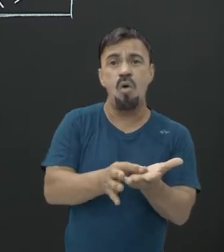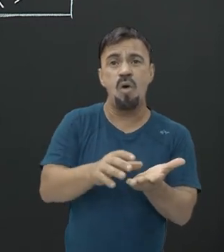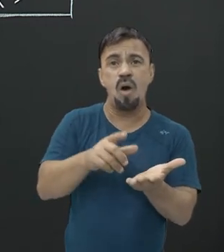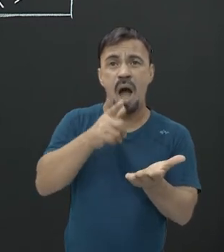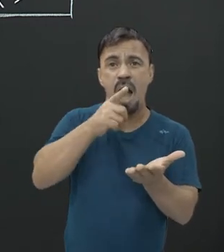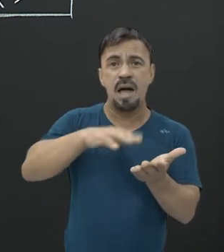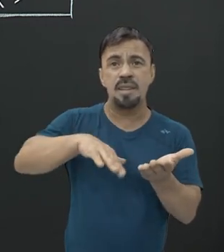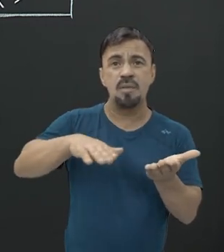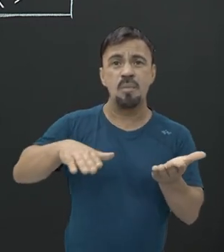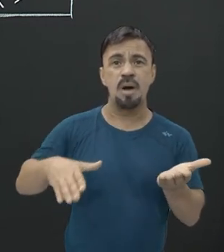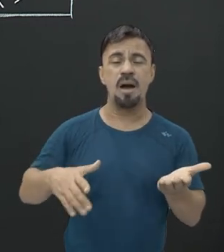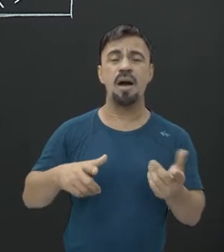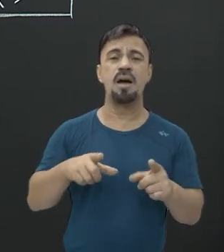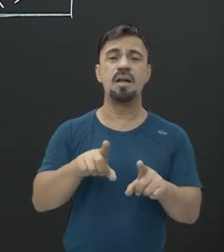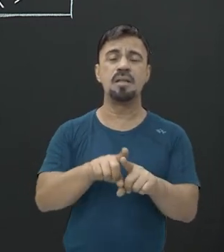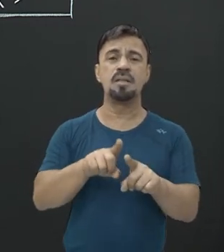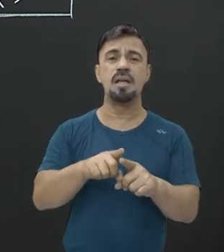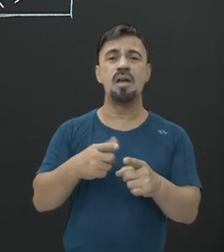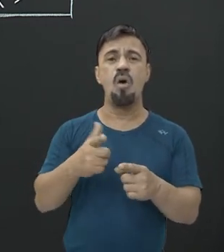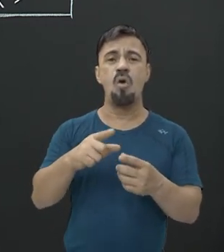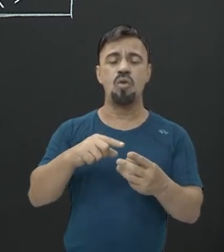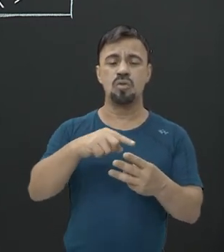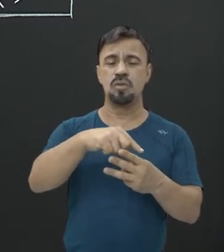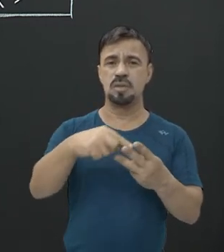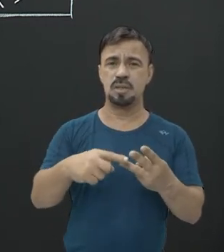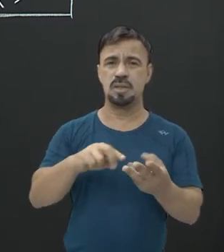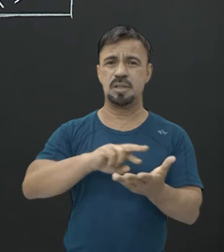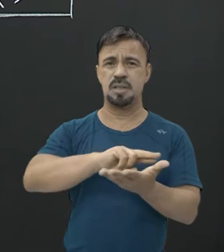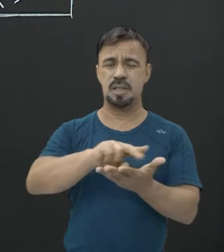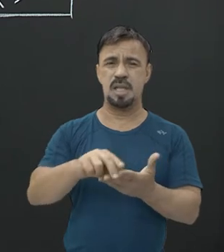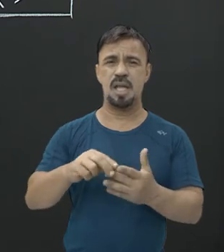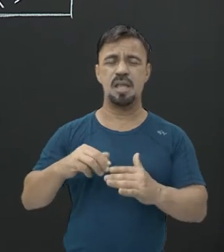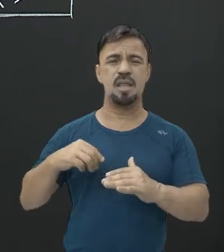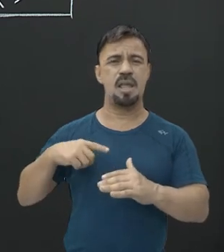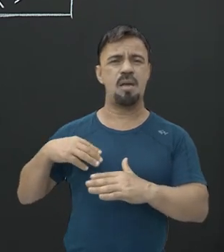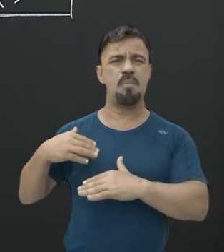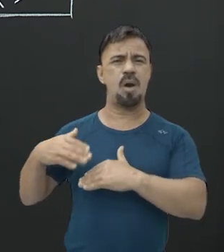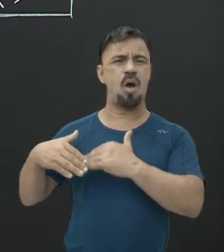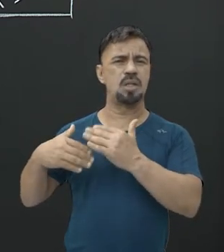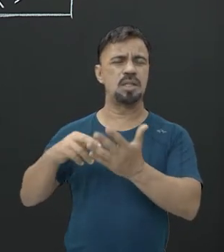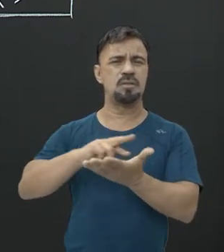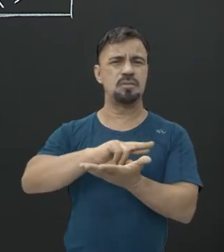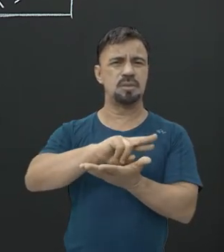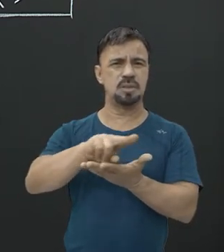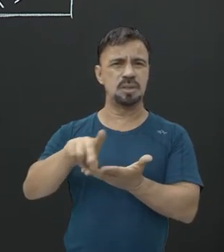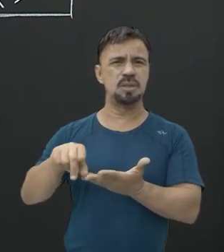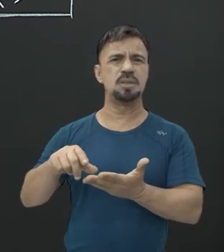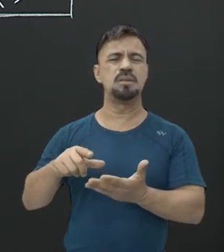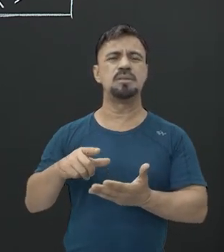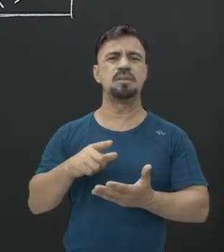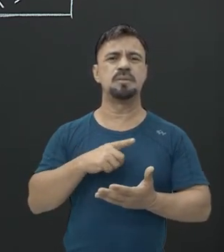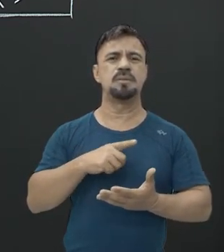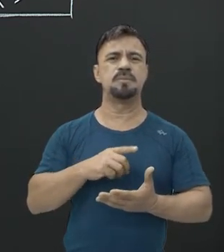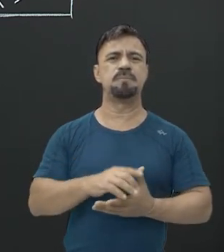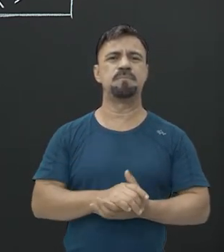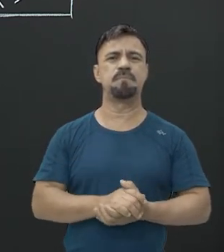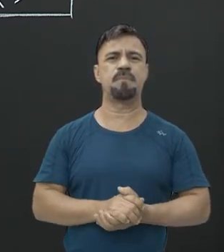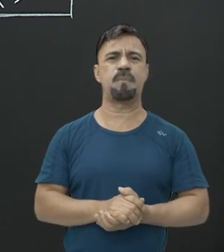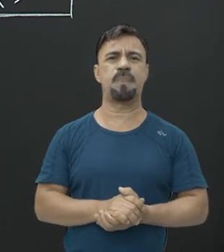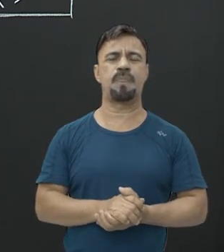de você pensar. Porém, tem outros tipos de fósseis. Tem aí processos de fossilização e eu listo aqui para você.